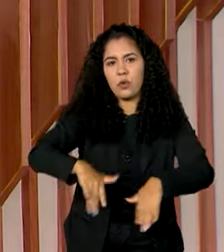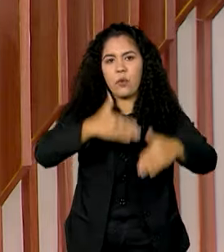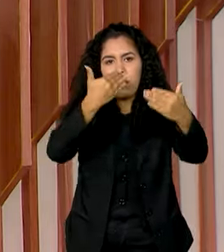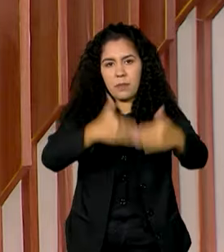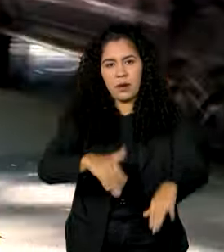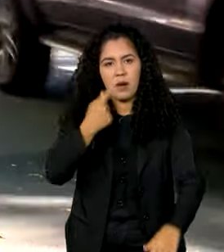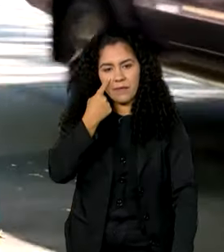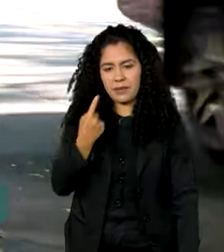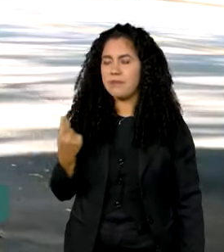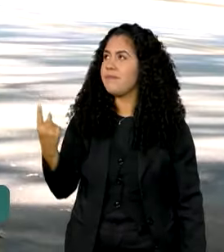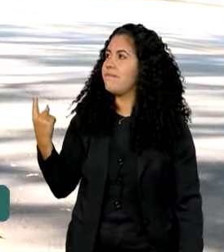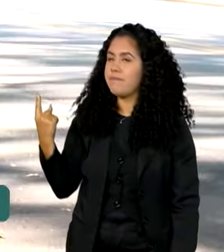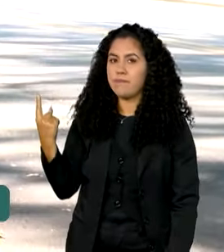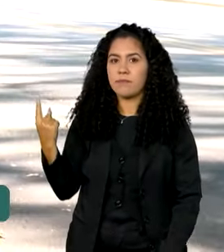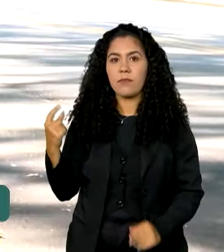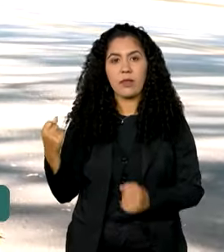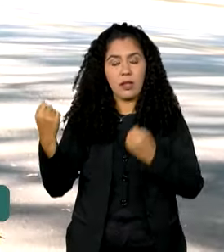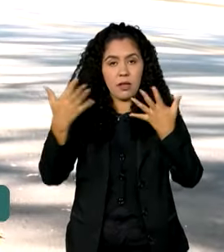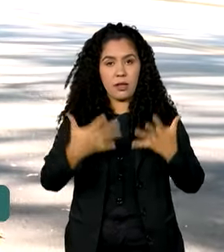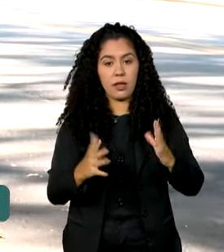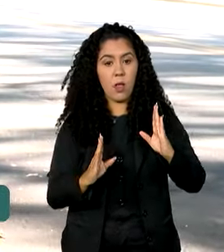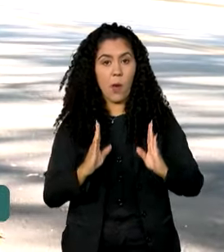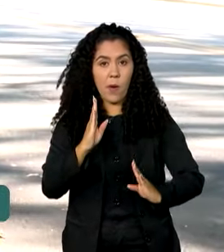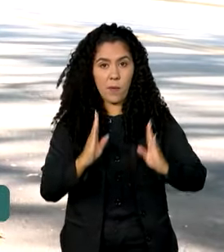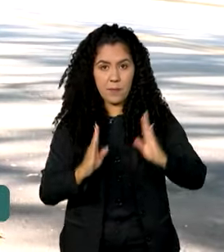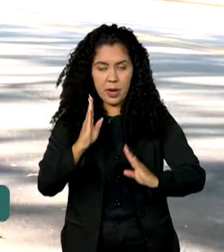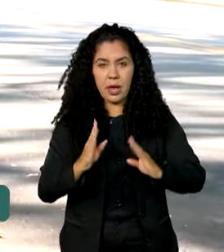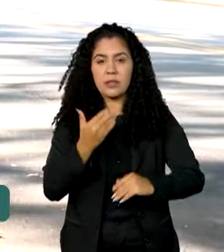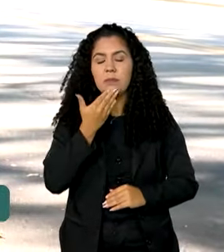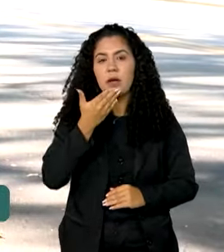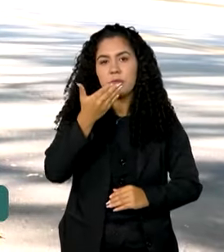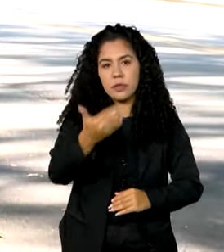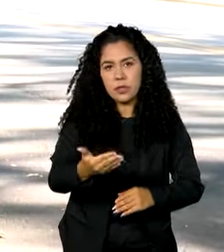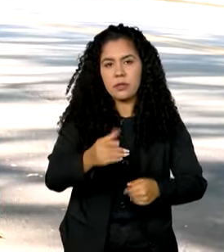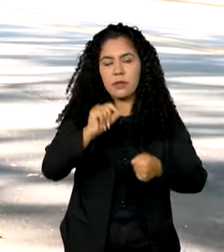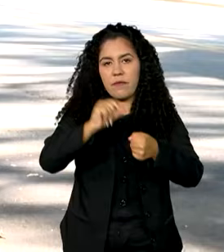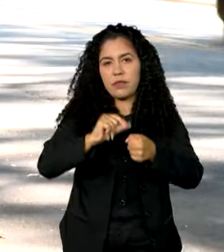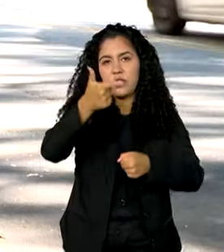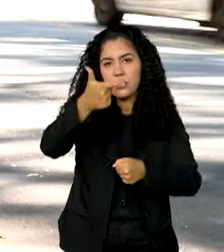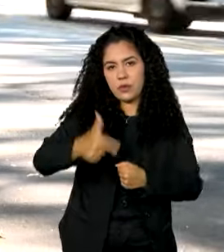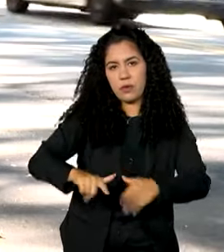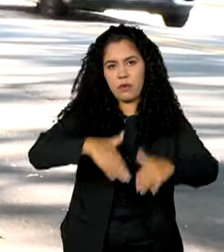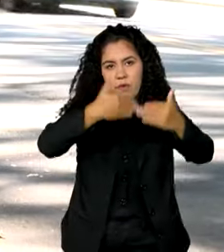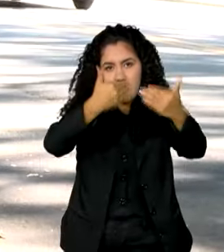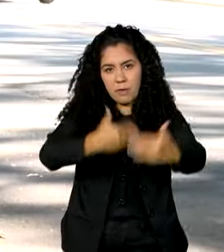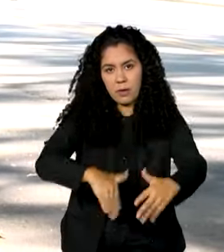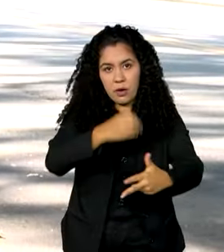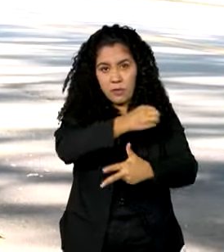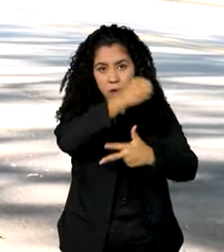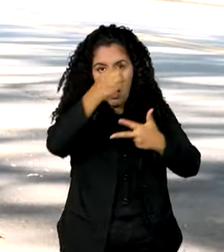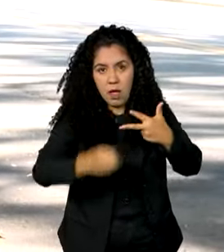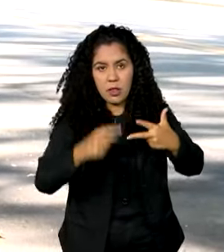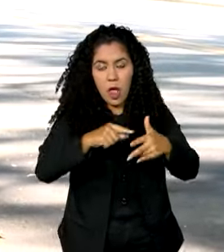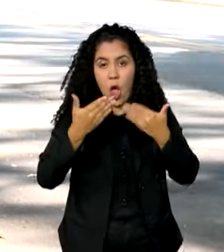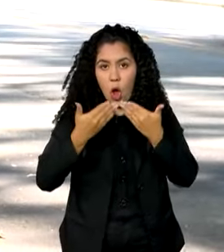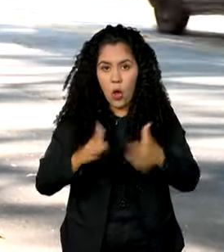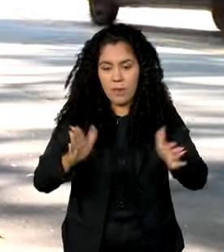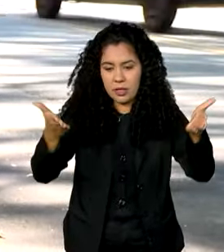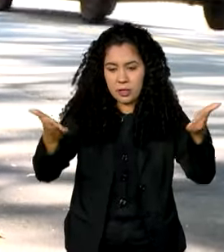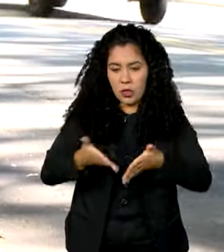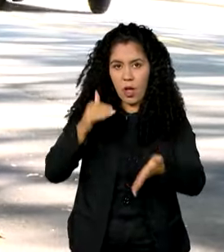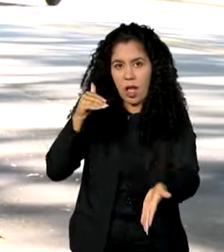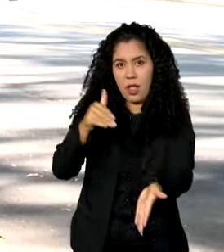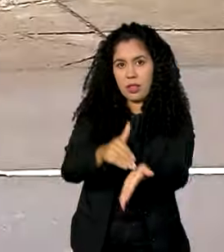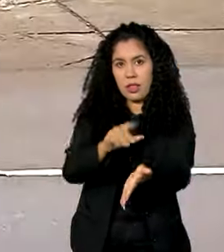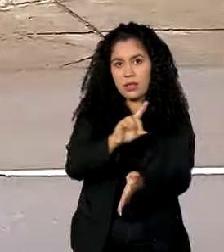conferir. O prazo para solicitar a reaplicação do Exame Nacional do Ensino Médio começa hoje e vai até sexta-feira, dia